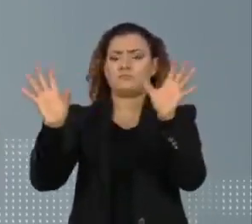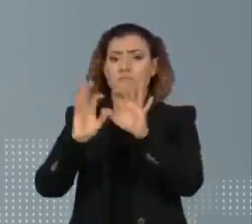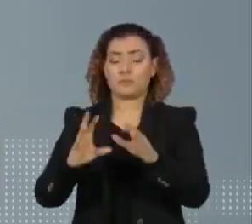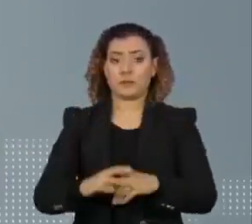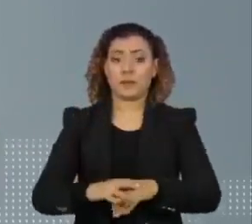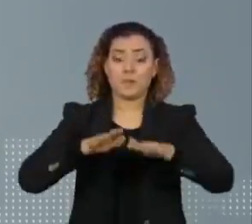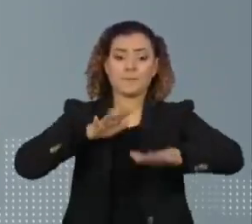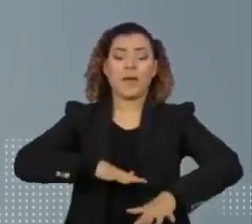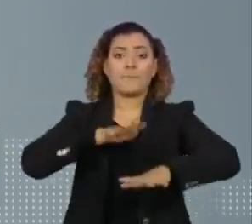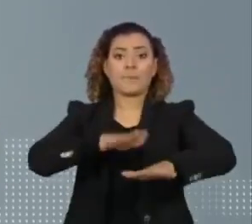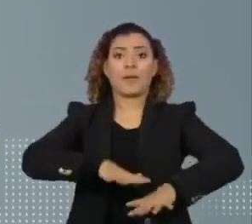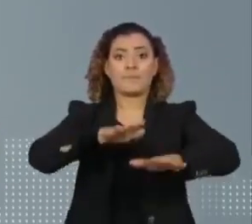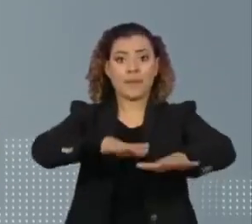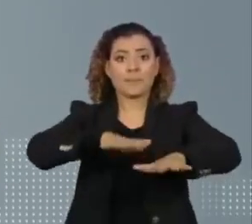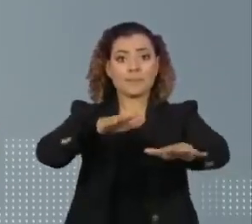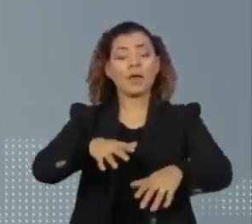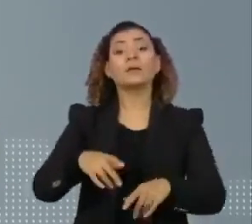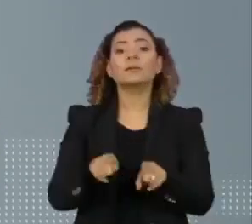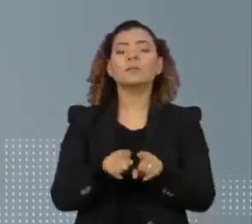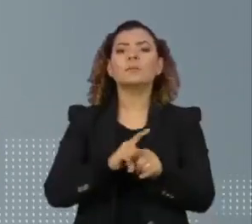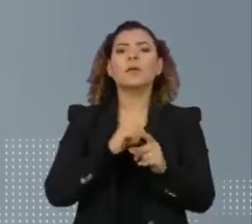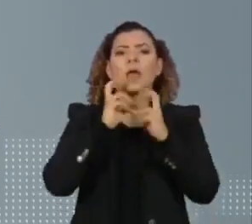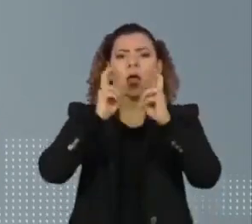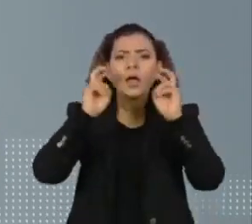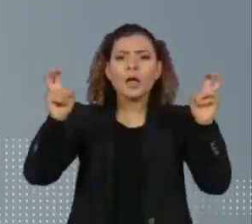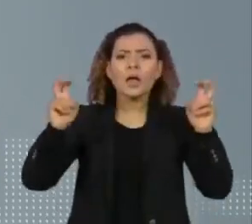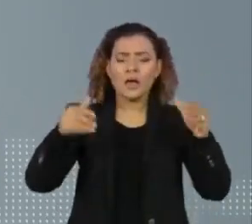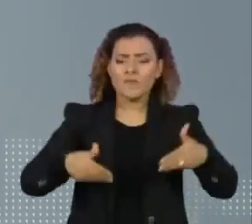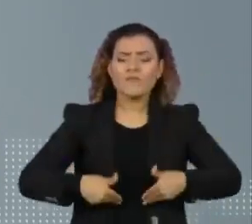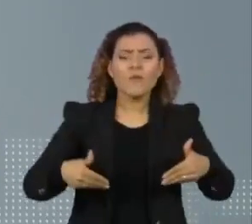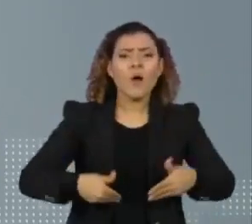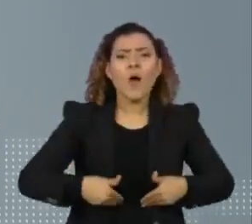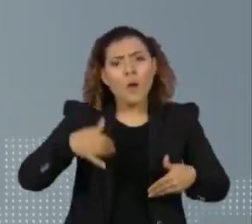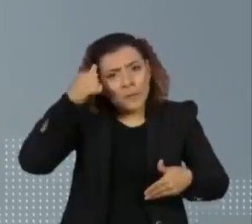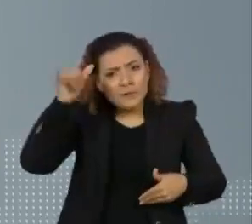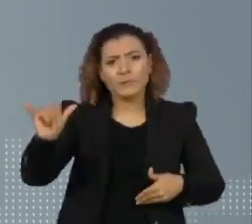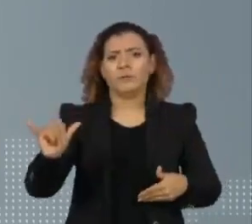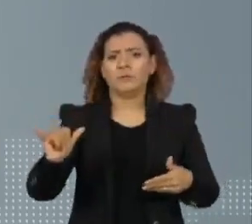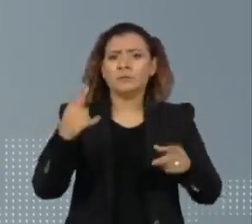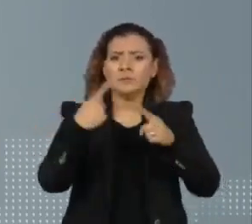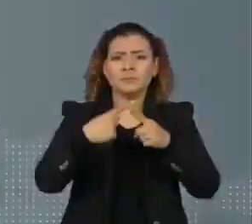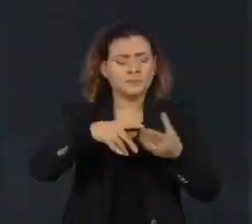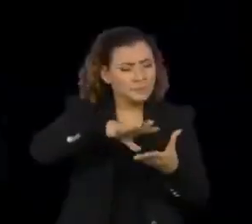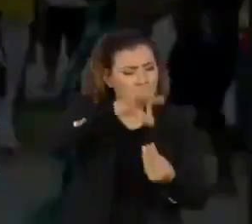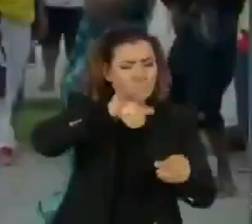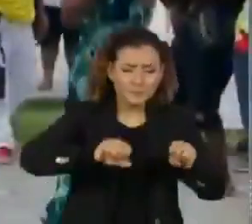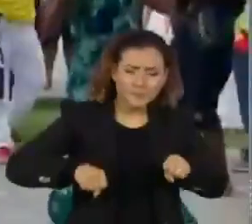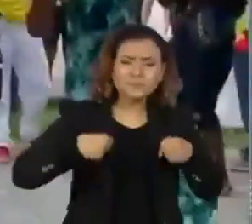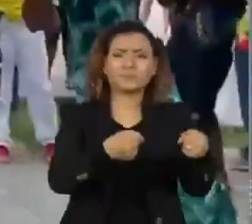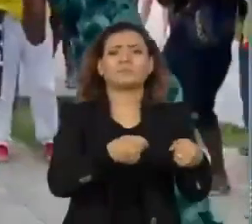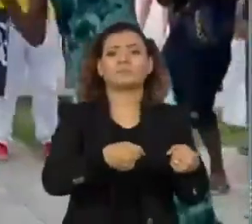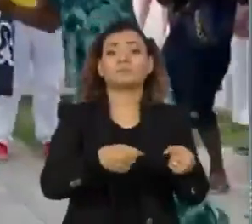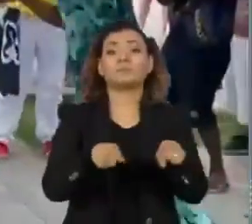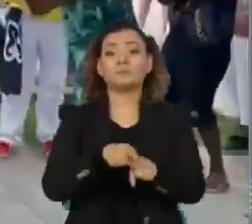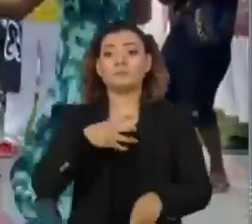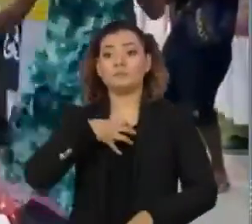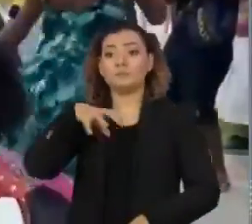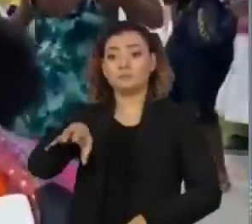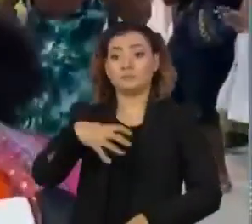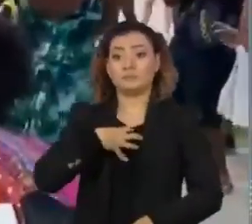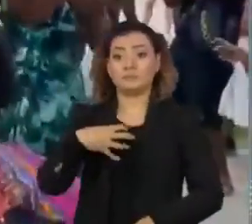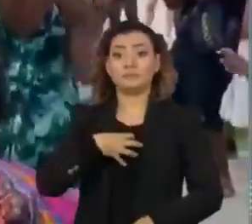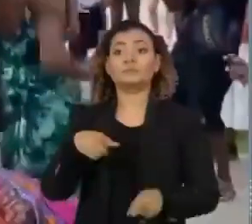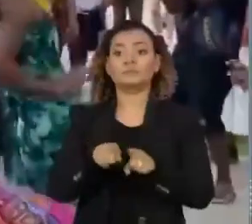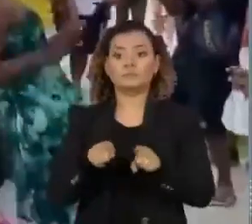Os manifestantes também gritavam contra a fome pelo combate à covid-19 e por democracia. Em Salvador, na Bahia, a pandemia